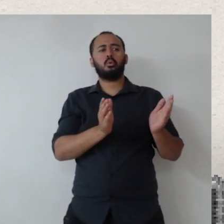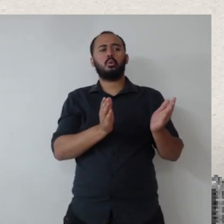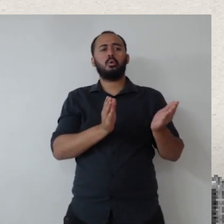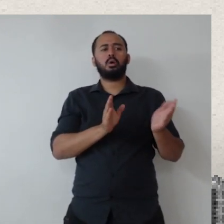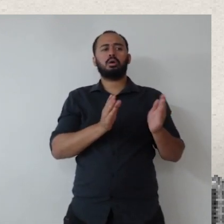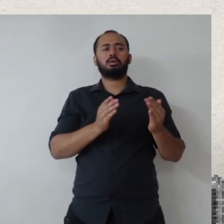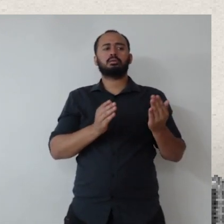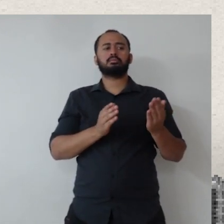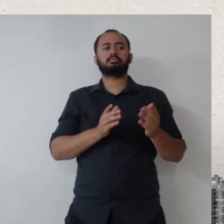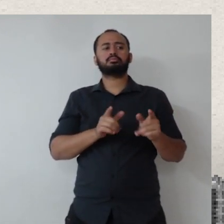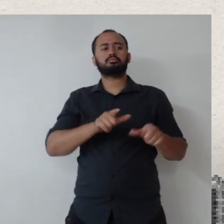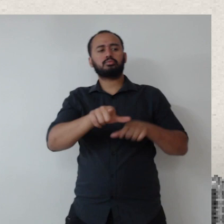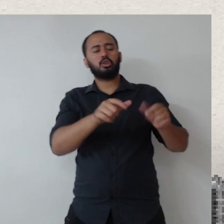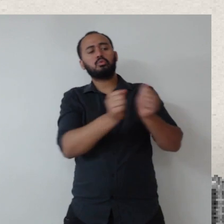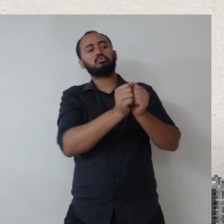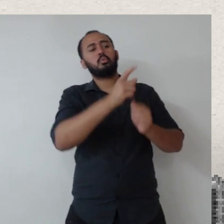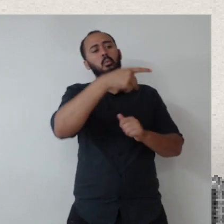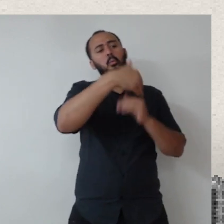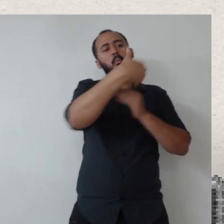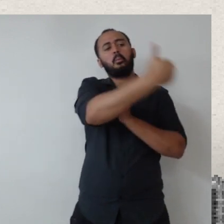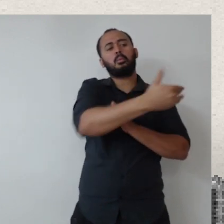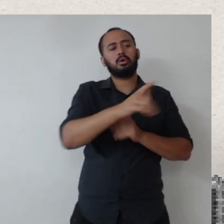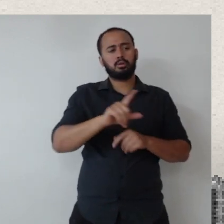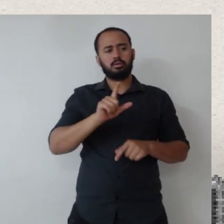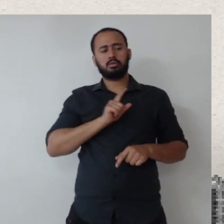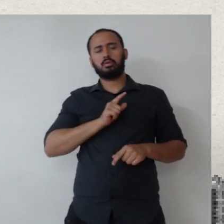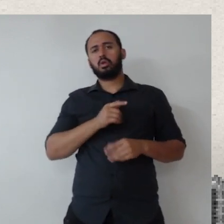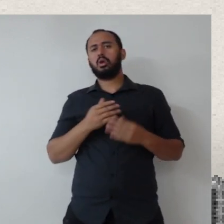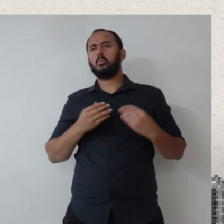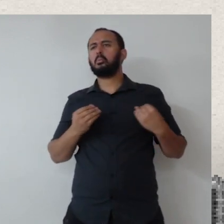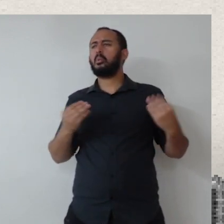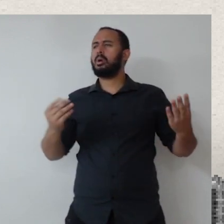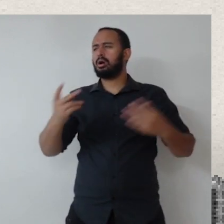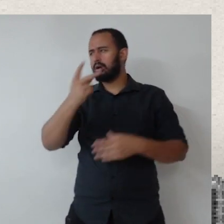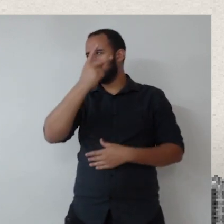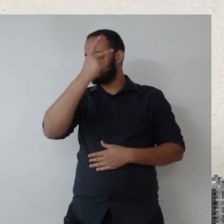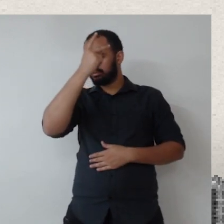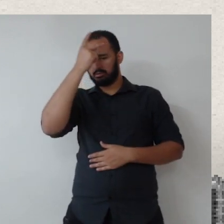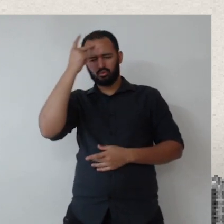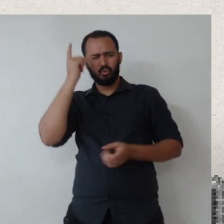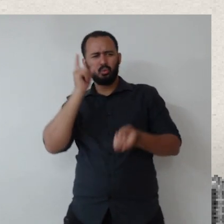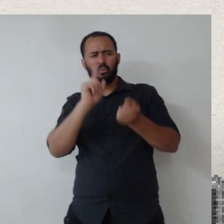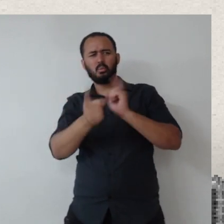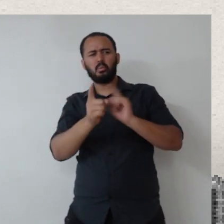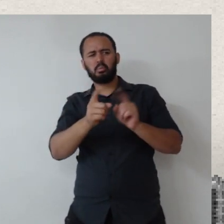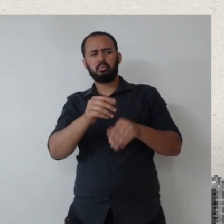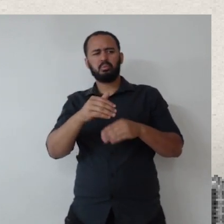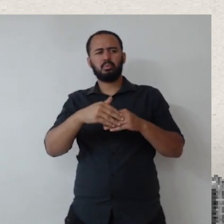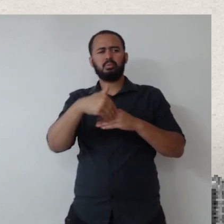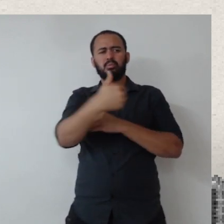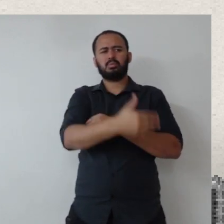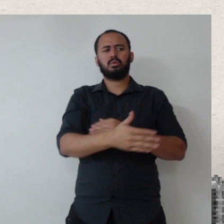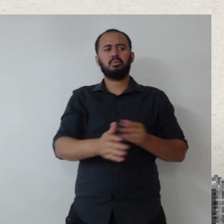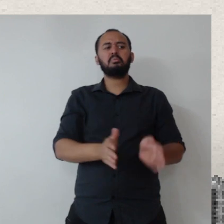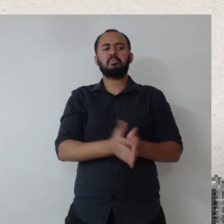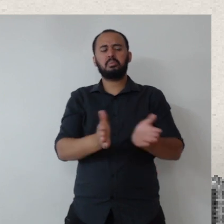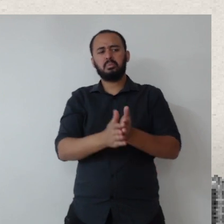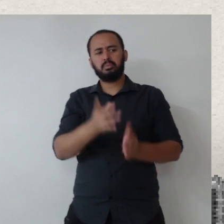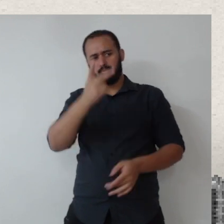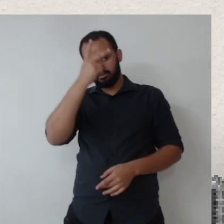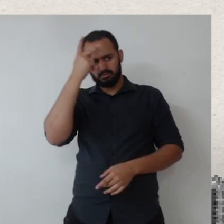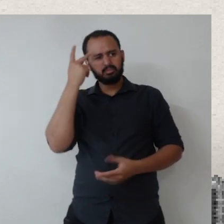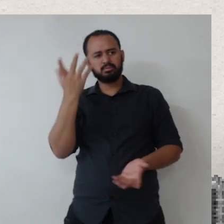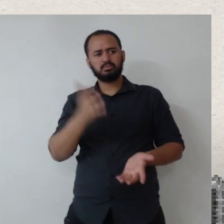lá agora na NS, por exemplo. A gente tem moradores de rua, no Rio de Janeiro está impregnado de morador de rua, né? Morador em situação de rua,